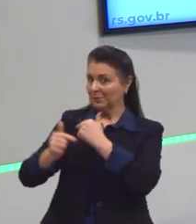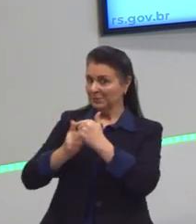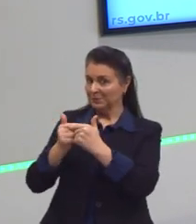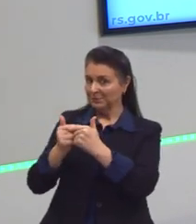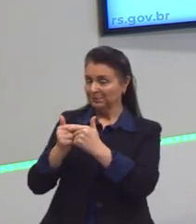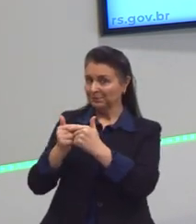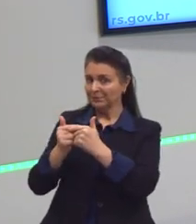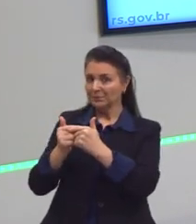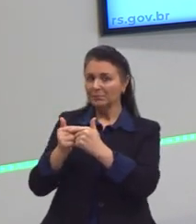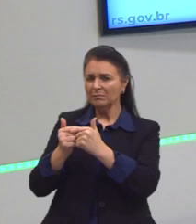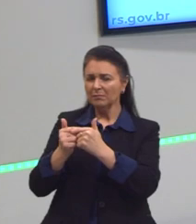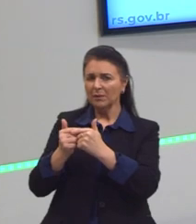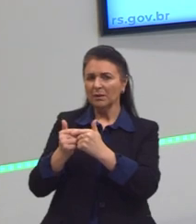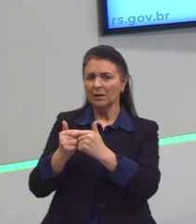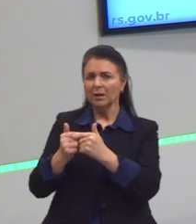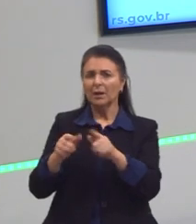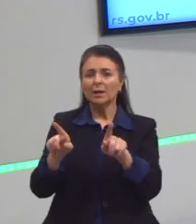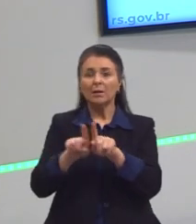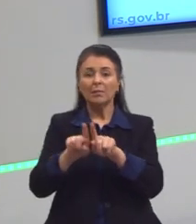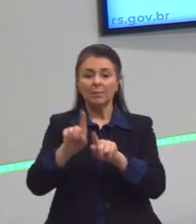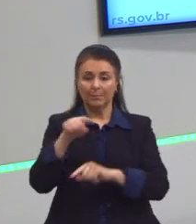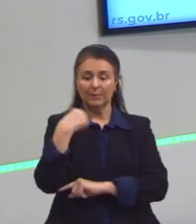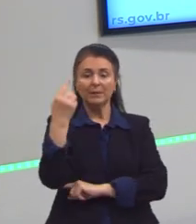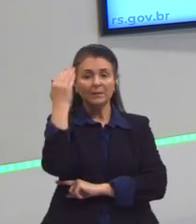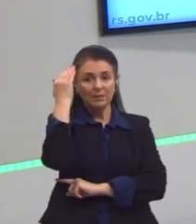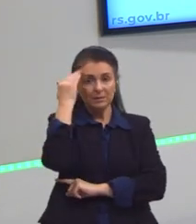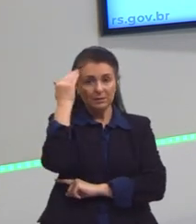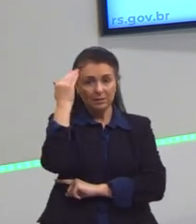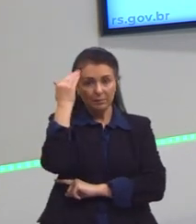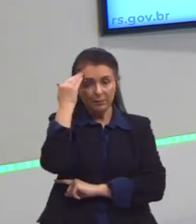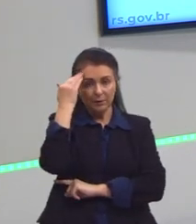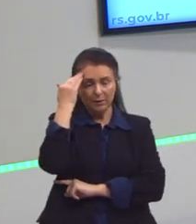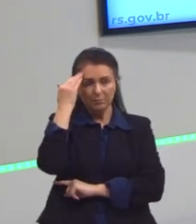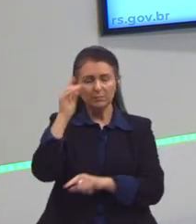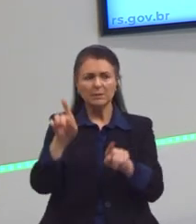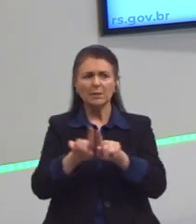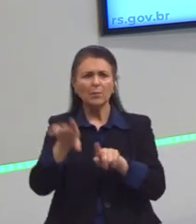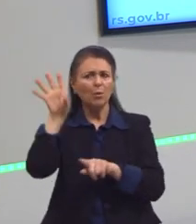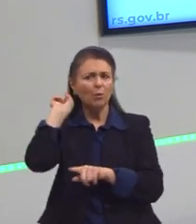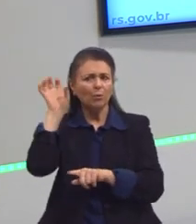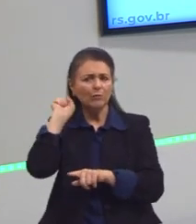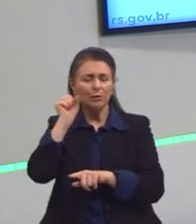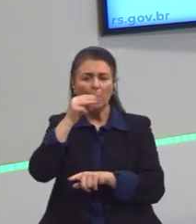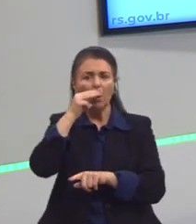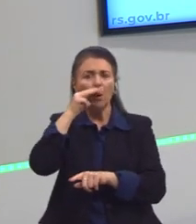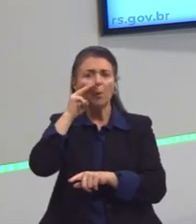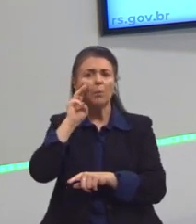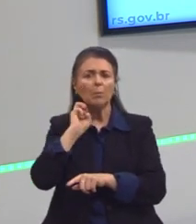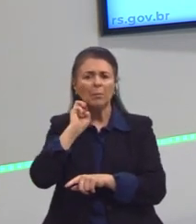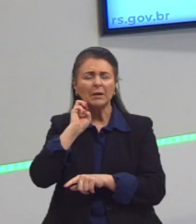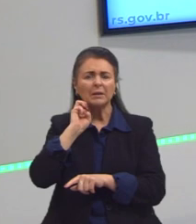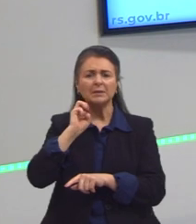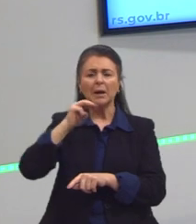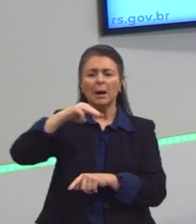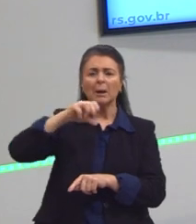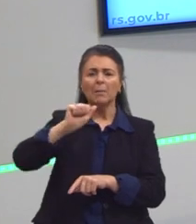Acho que um termo interessante para a gente também saber, questão que nós ouvimos muito por aí, marxista e marxiano.